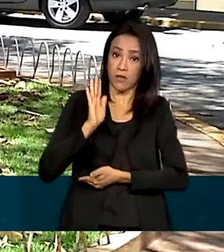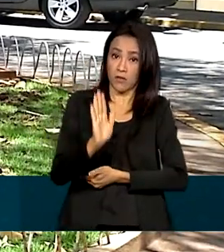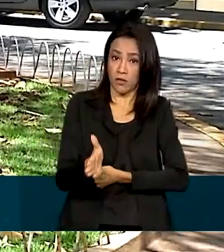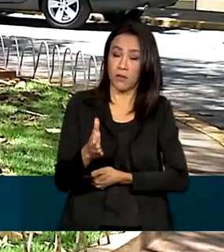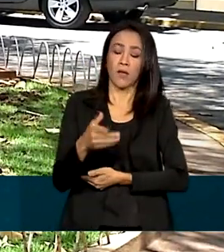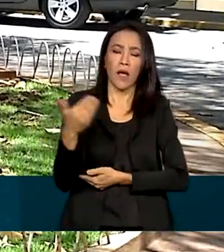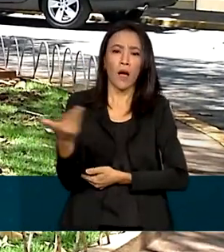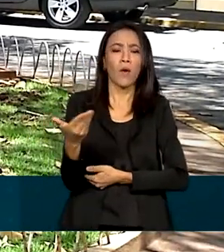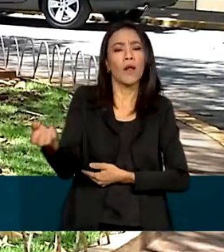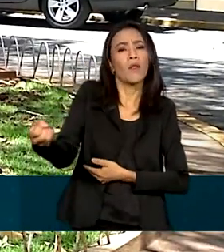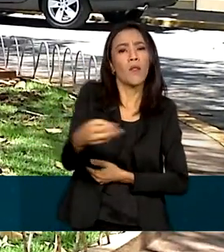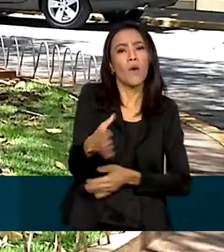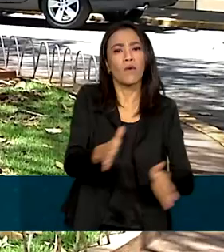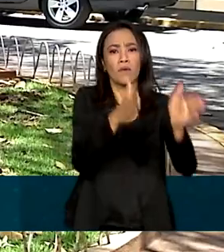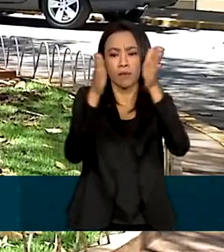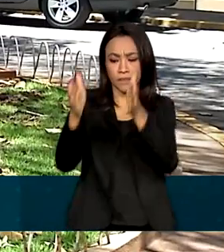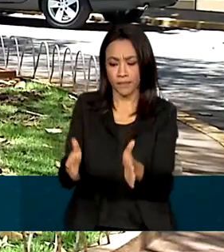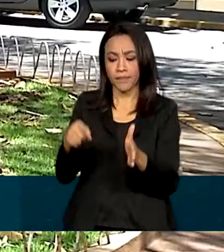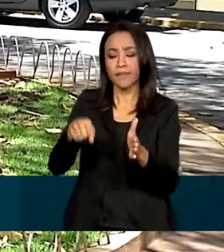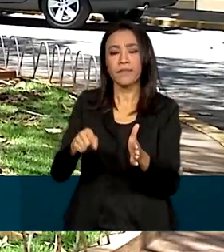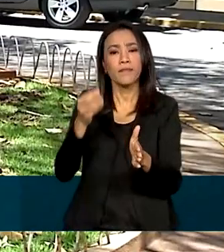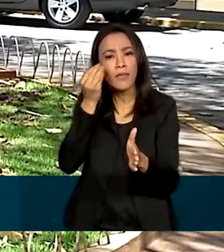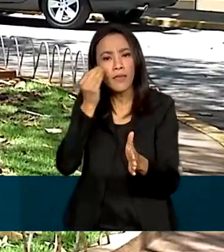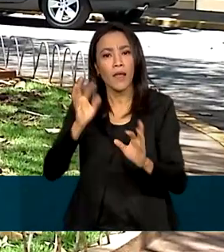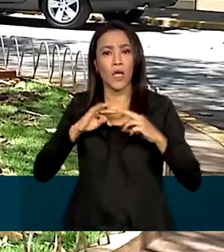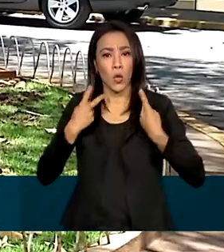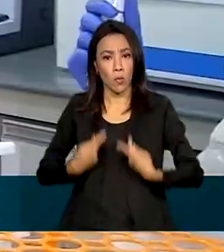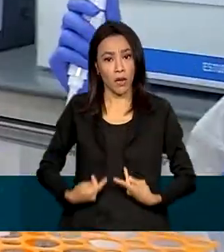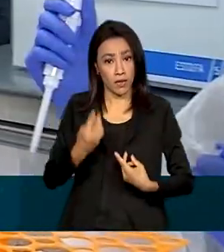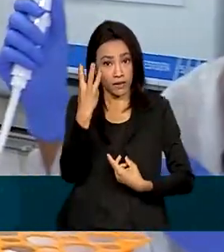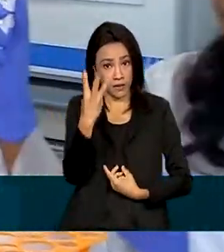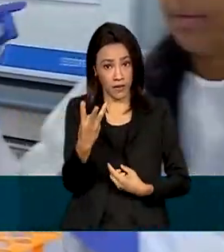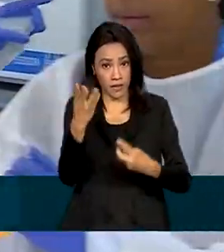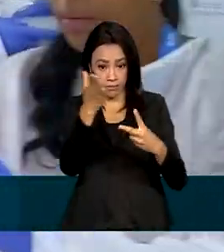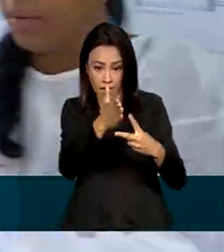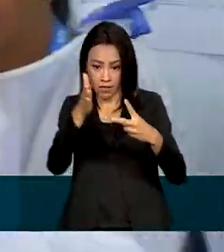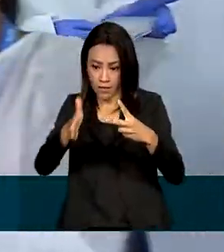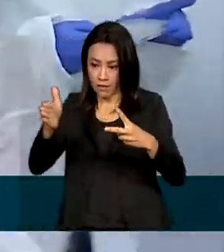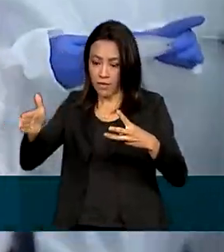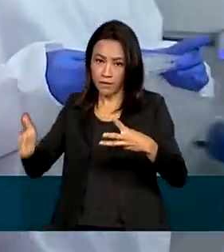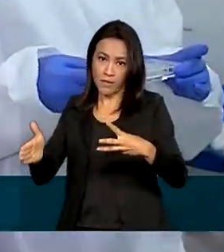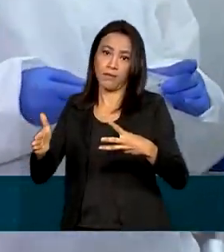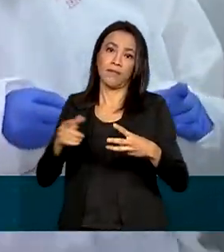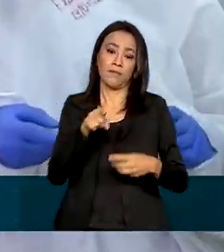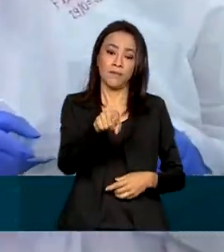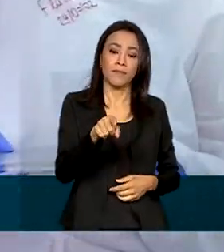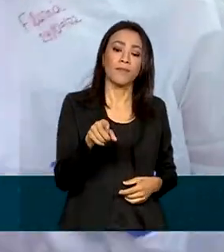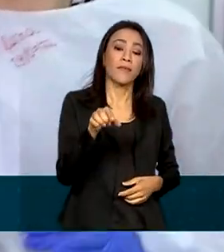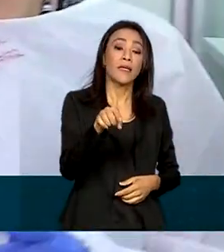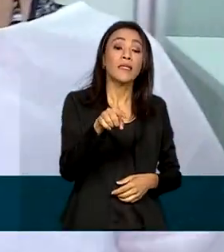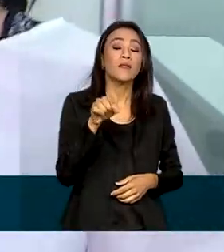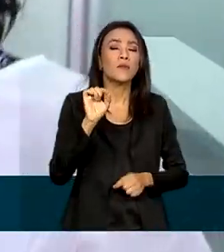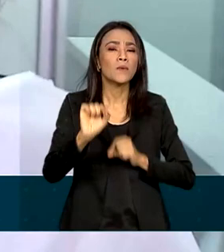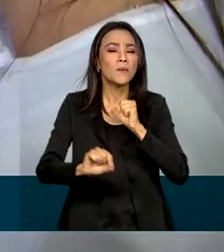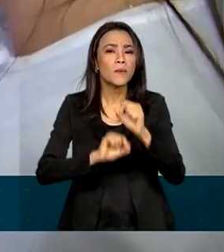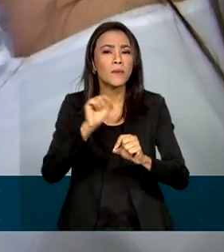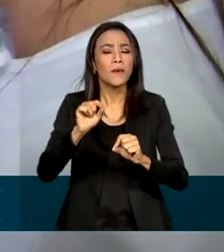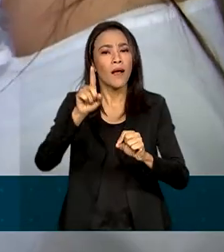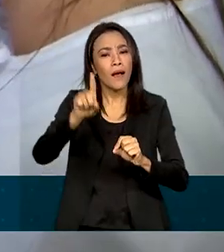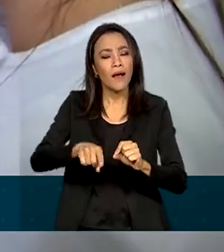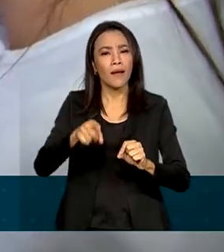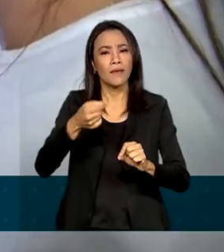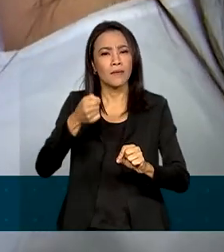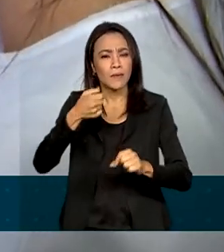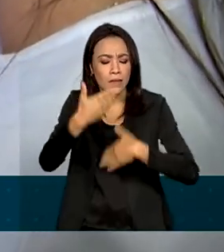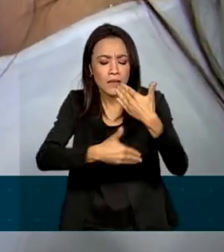realizada agora sempre com humanos em três fases. A vacina da UFMG representa um legado para o desenvolvimento